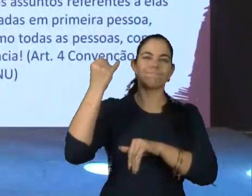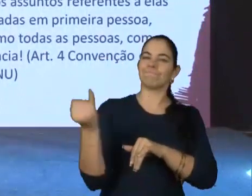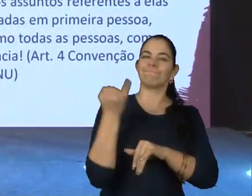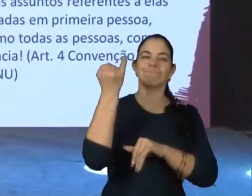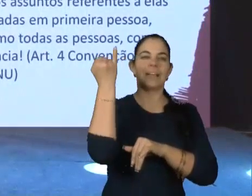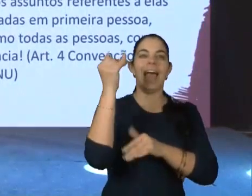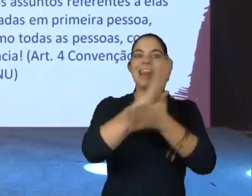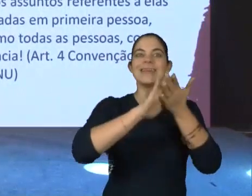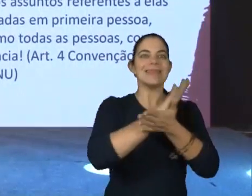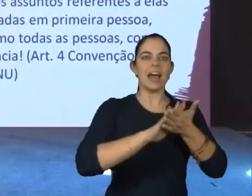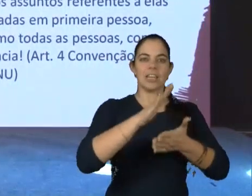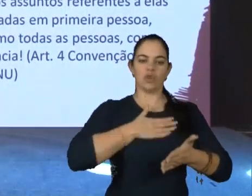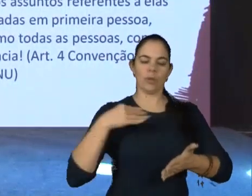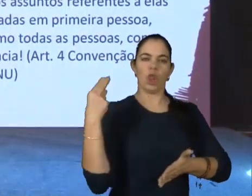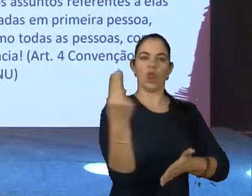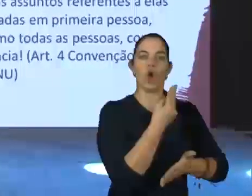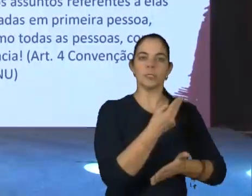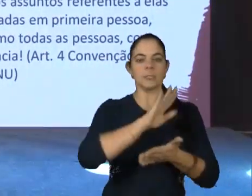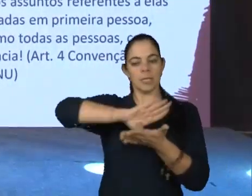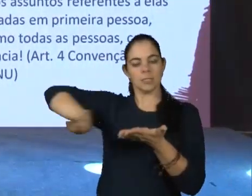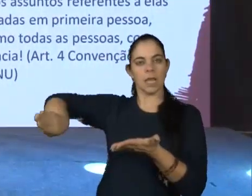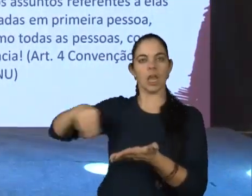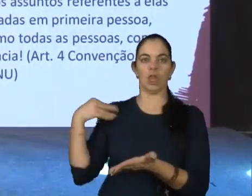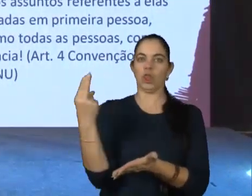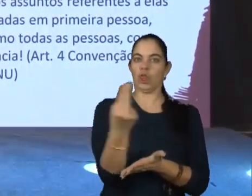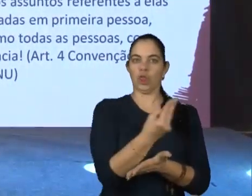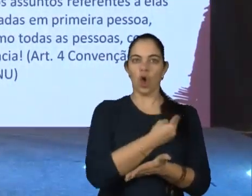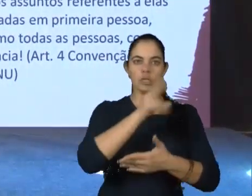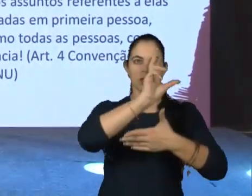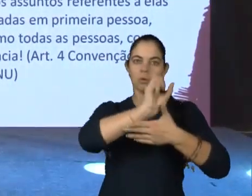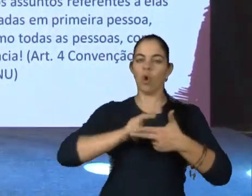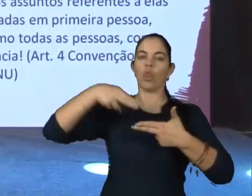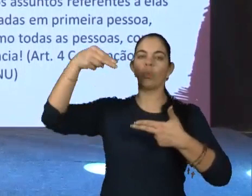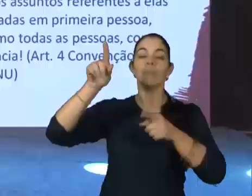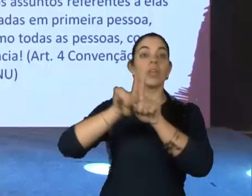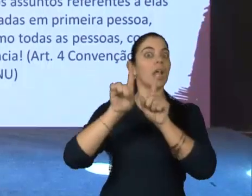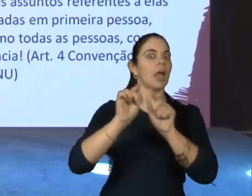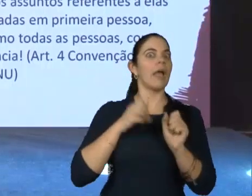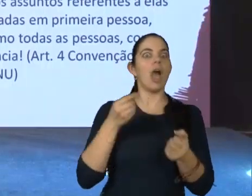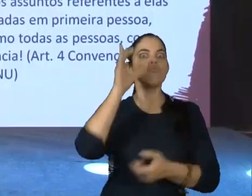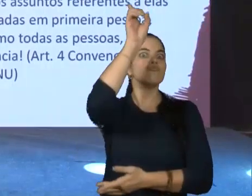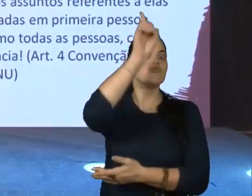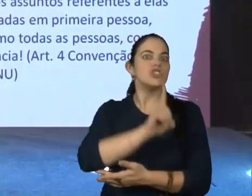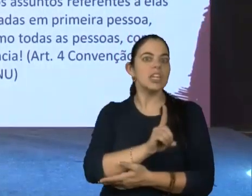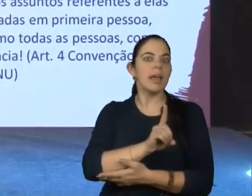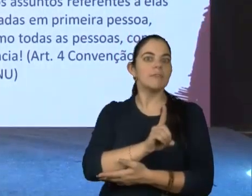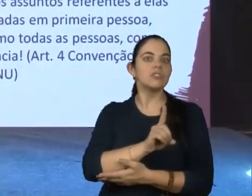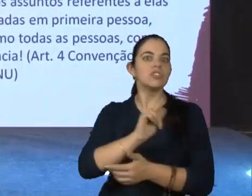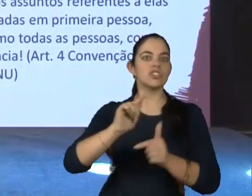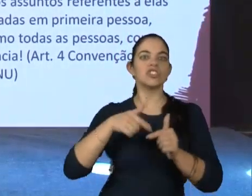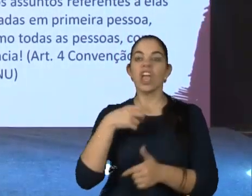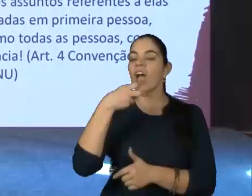que é o nada sobre nós sem nós. É o lema da Convenção da ONU e é o direito de vez